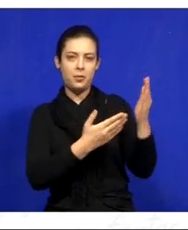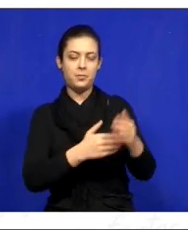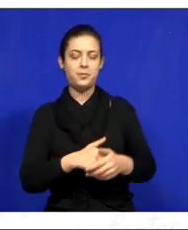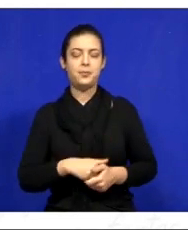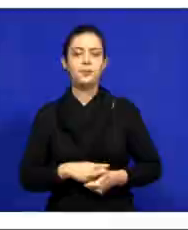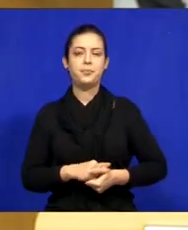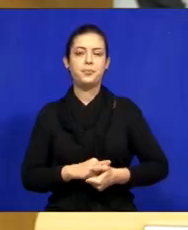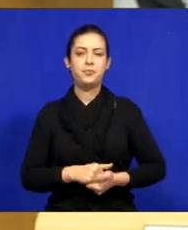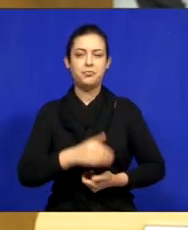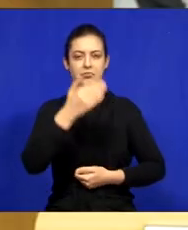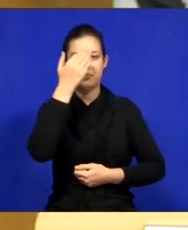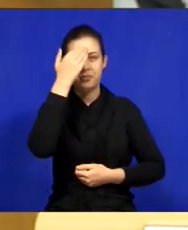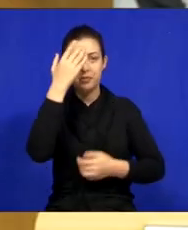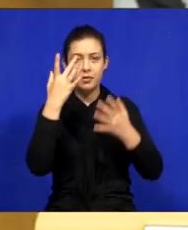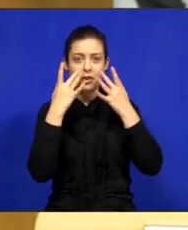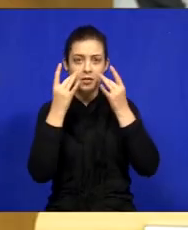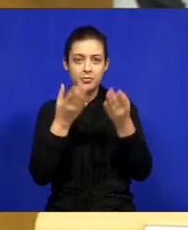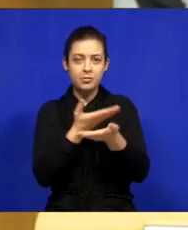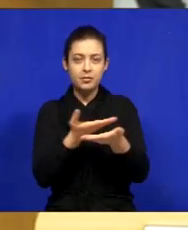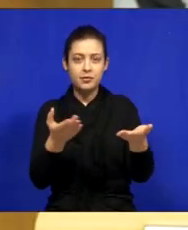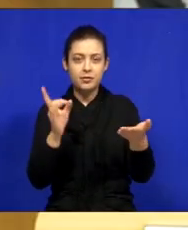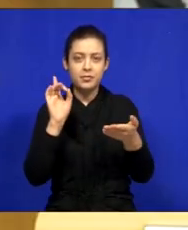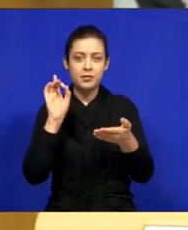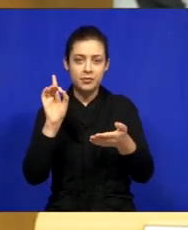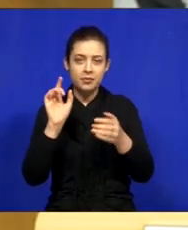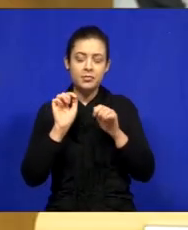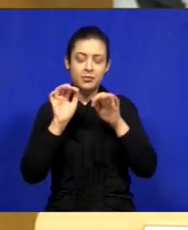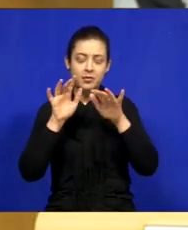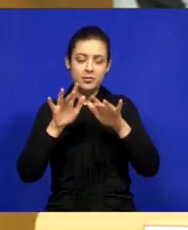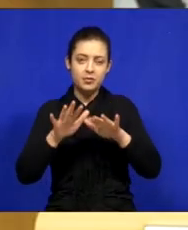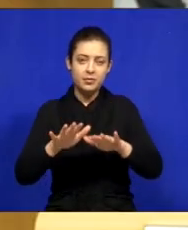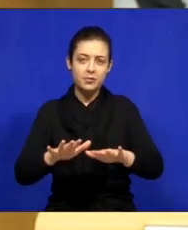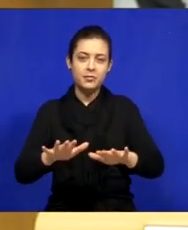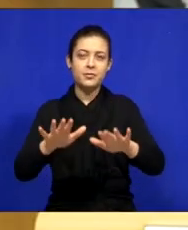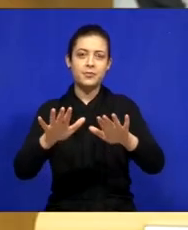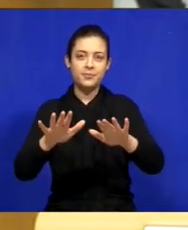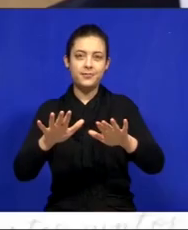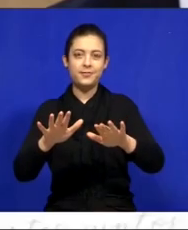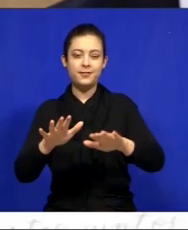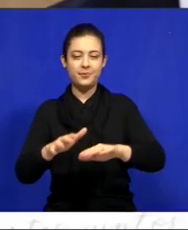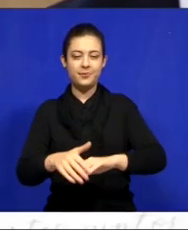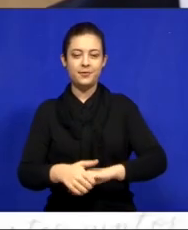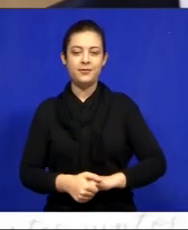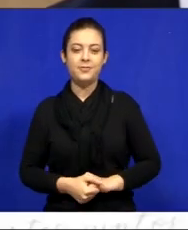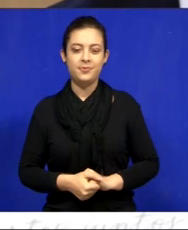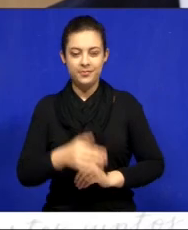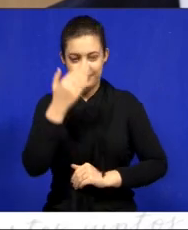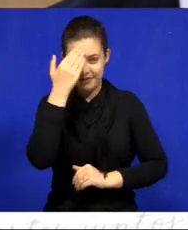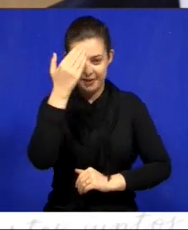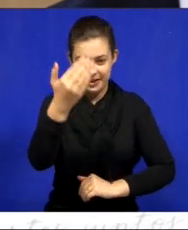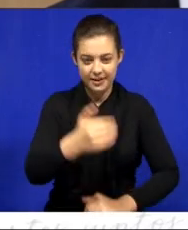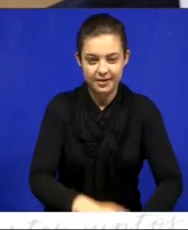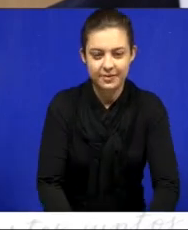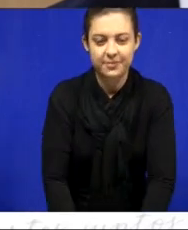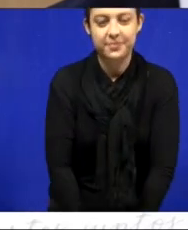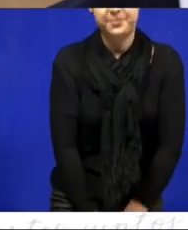já os contatos. Quero agradecer a atenção de todos, que Deus continue abençoando a todos em nome de Jesus. Obrigado. Obrigado.